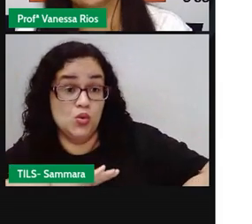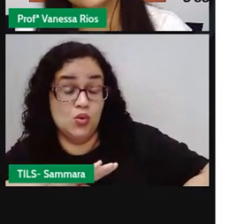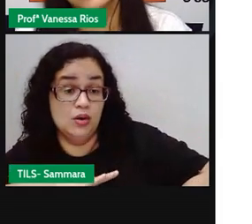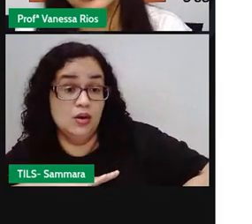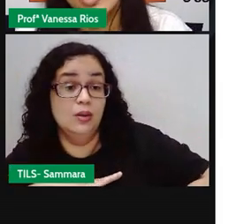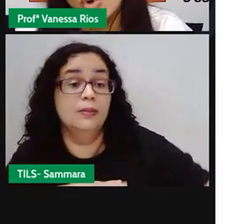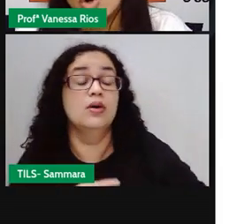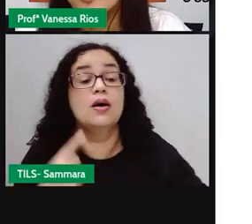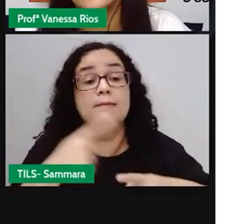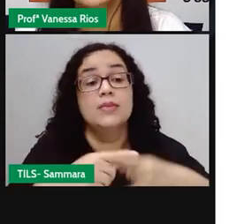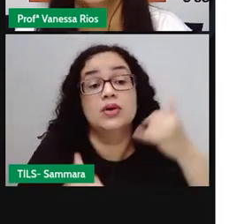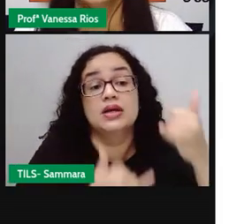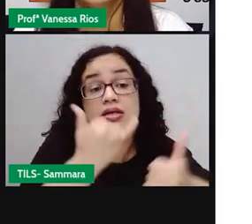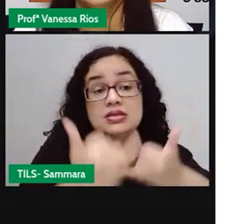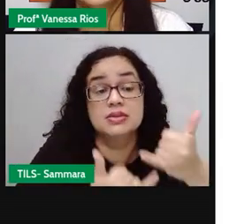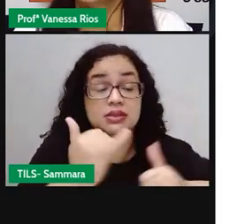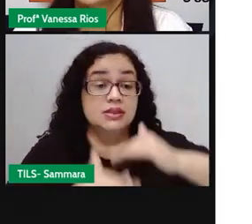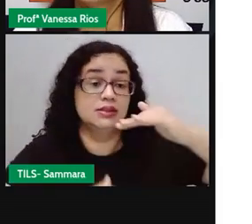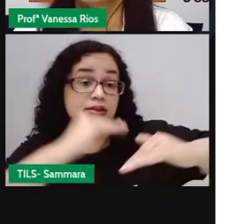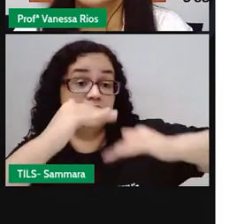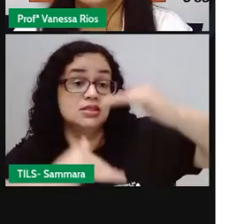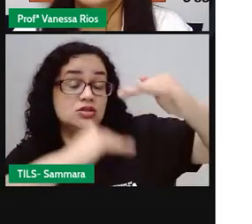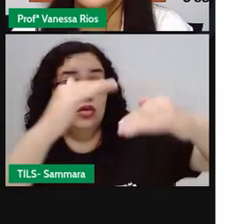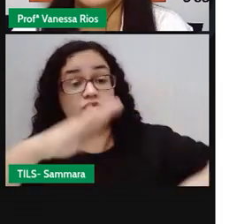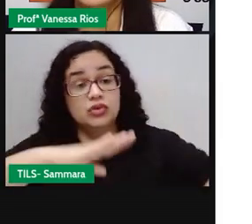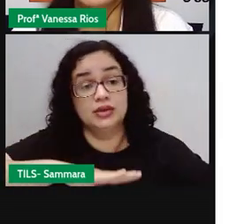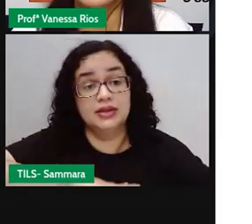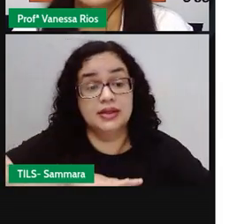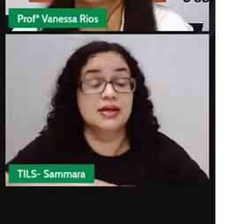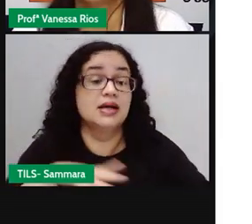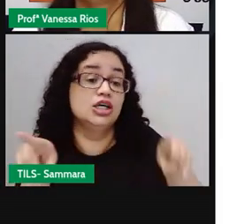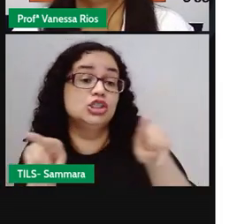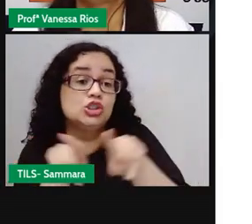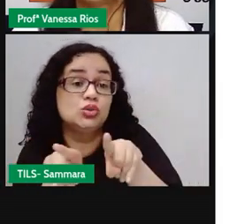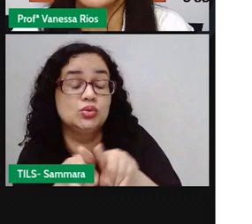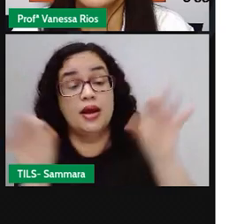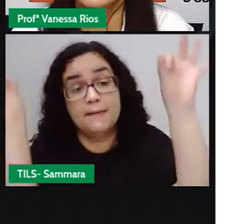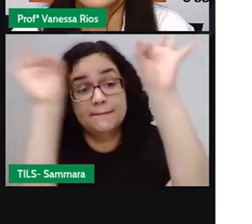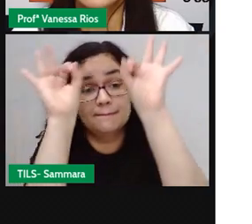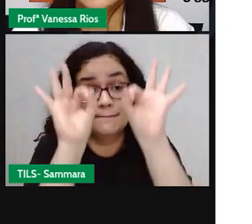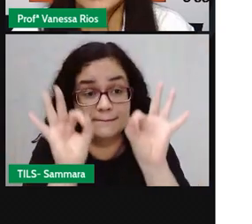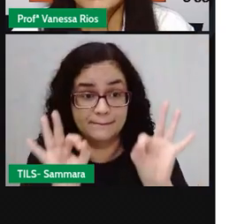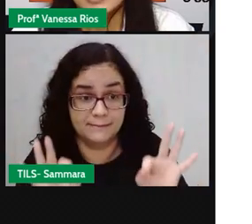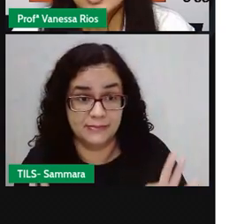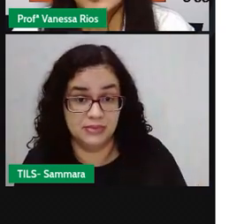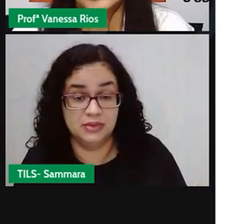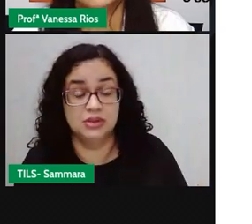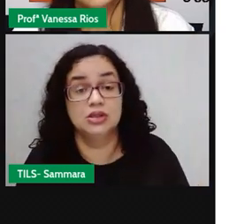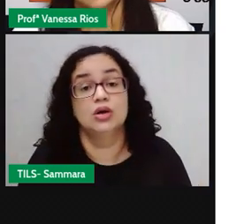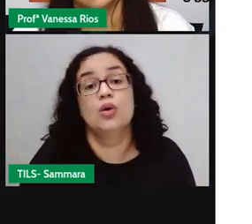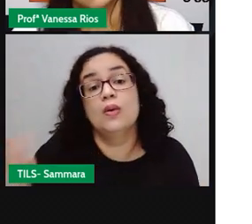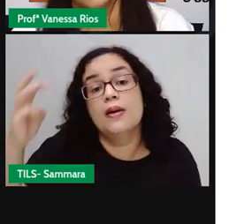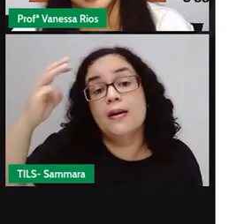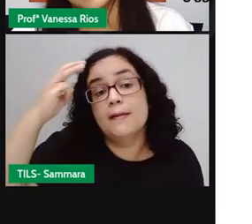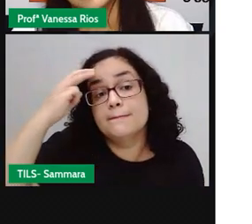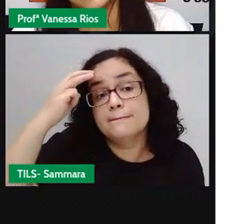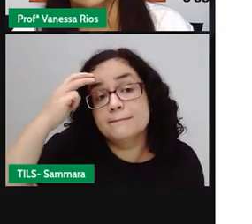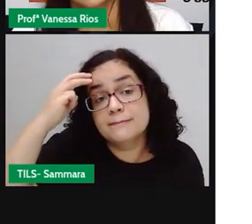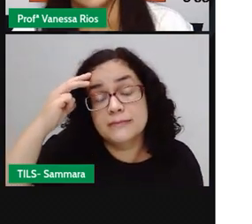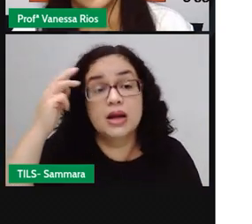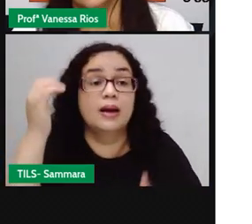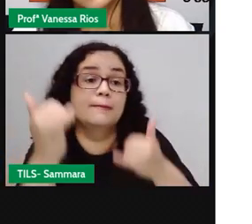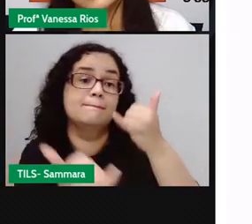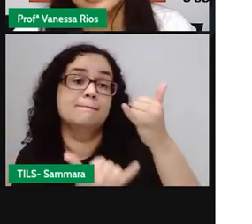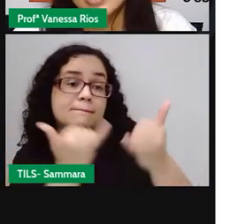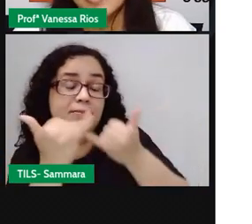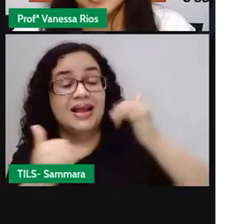desenvolvimento do corpo e ajudam também a preparar o indivíduo em sua mente, porque deixa o lazer,